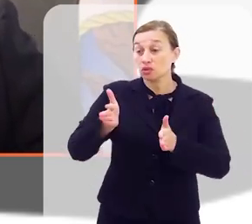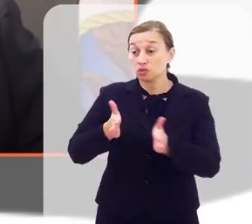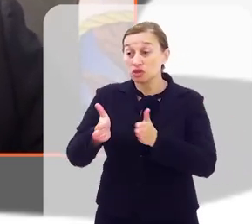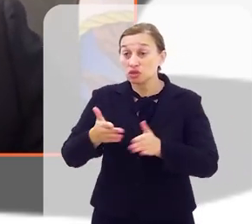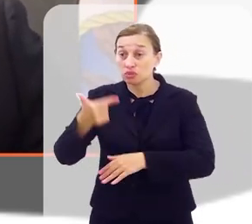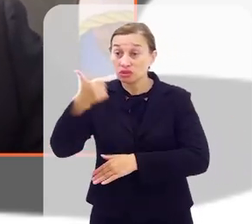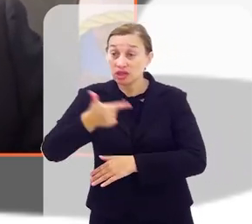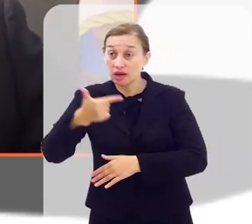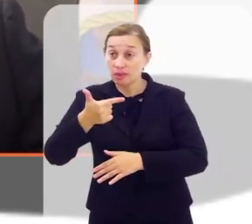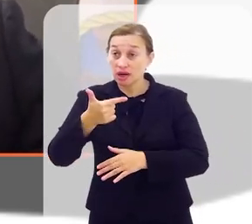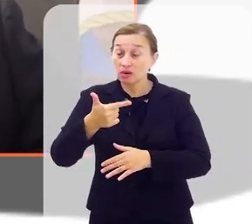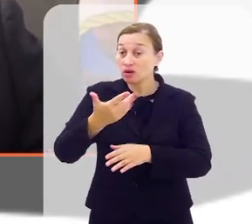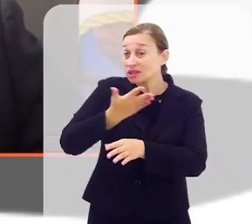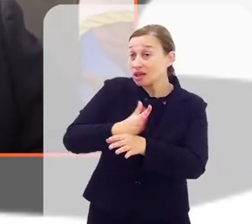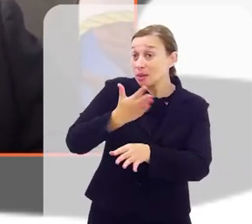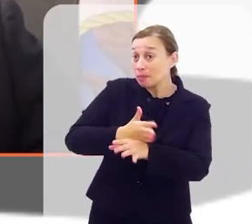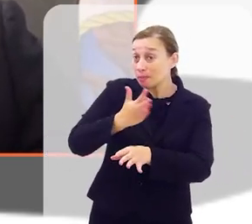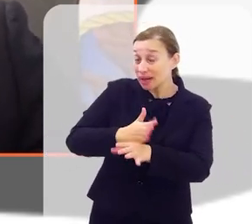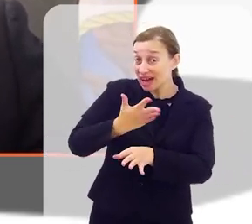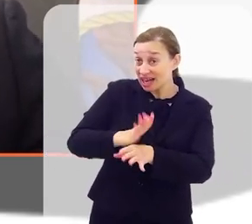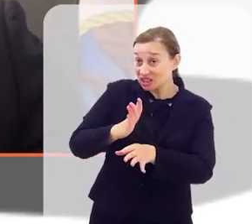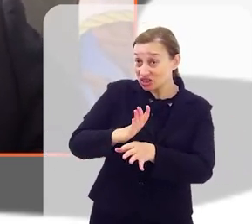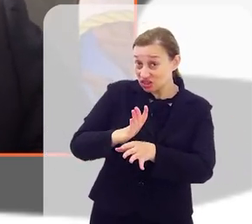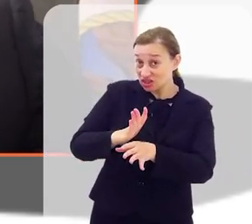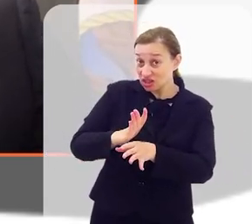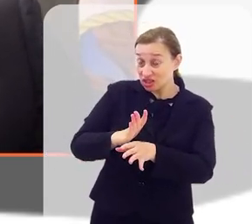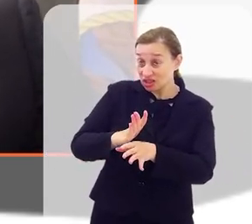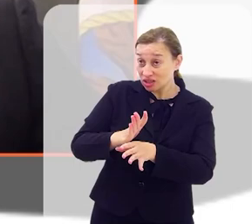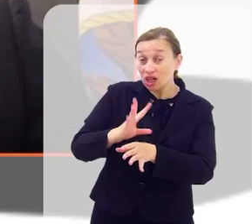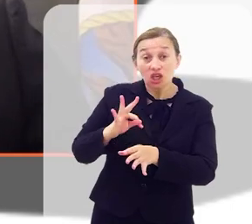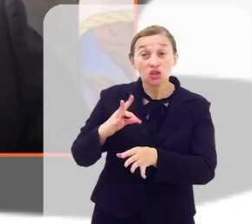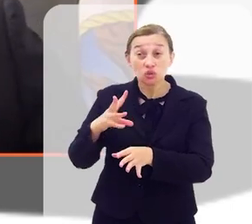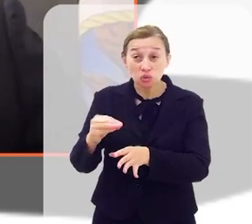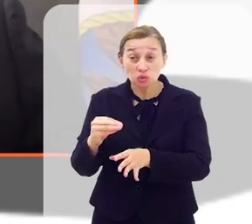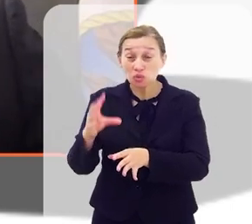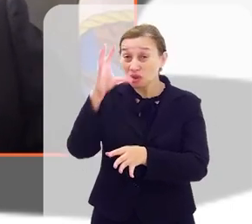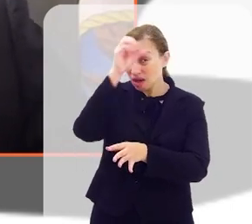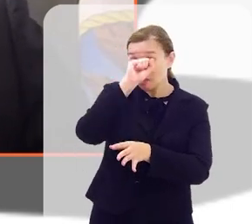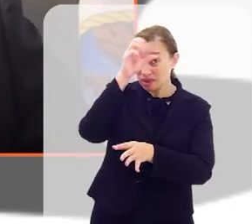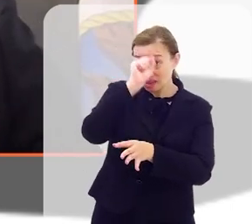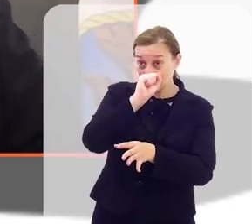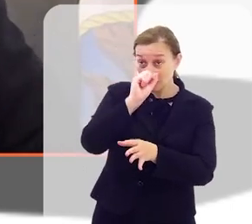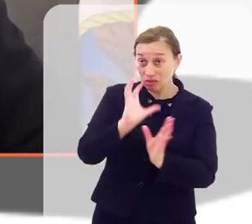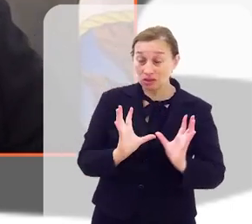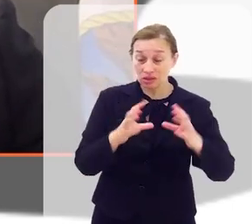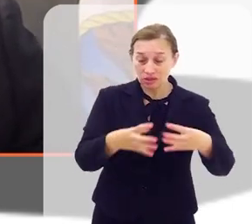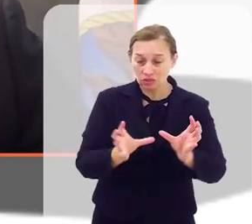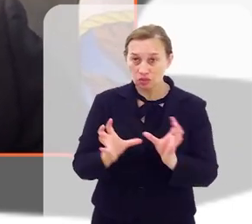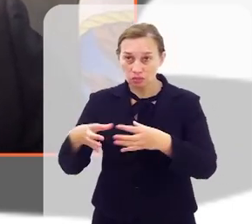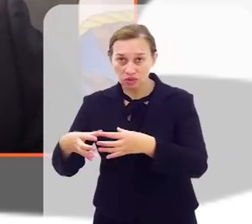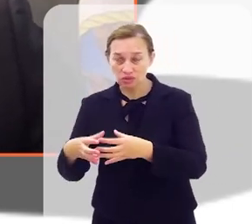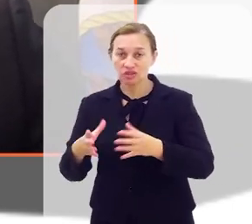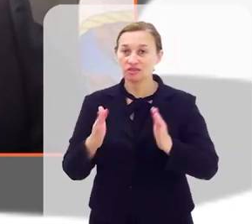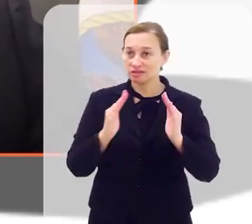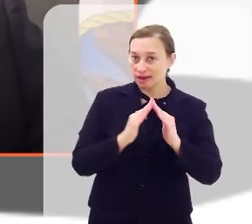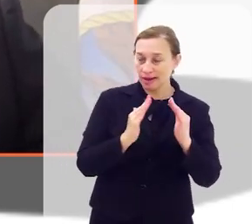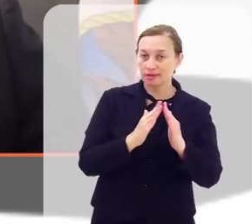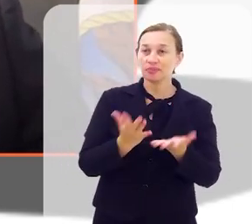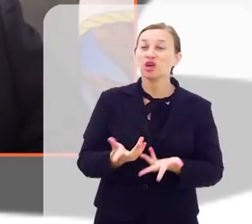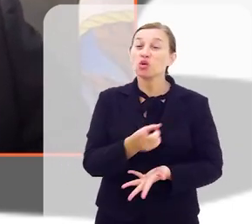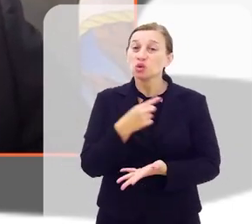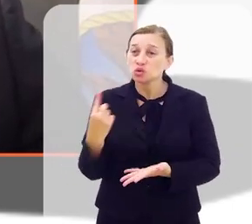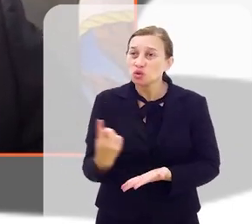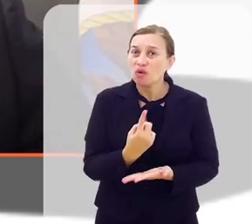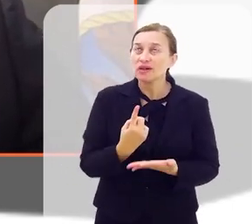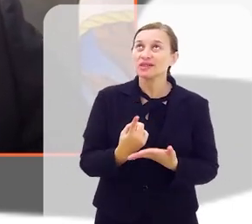mandato, colocando não só no papel, mas extraindo o papel nessas comissões permanentes da Casa. E quando